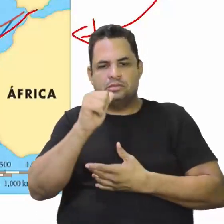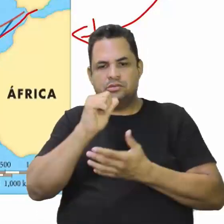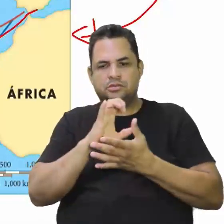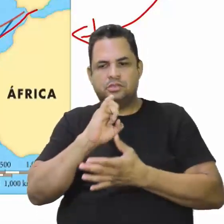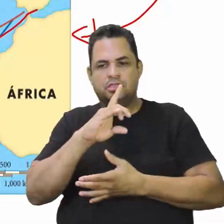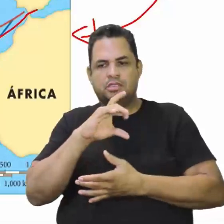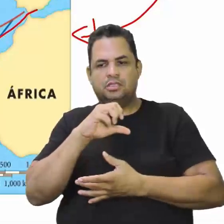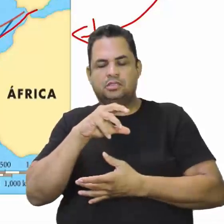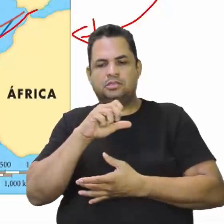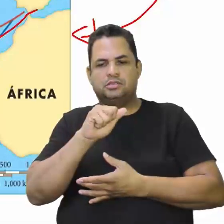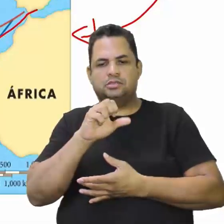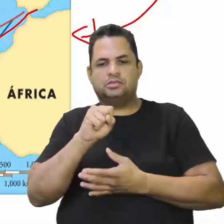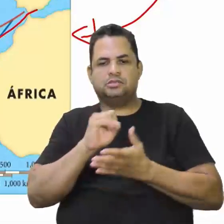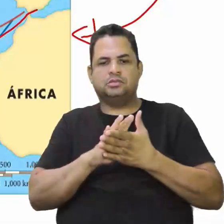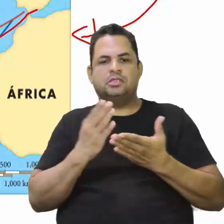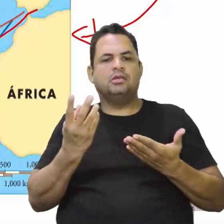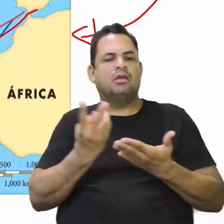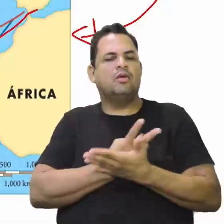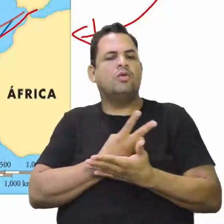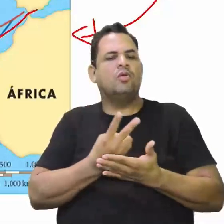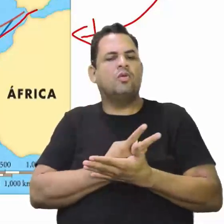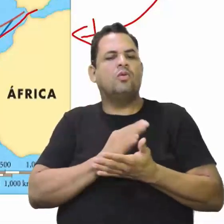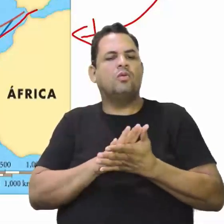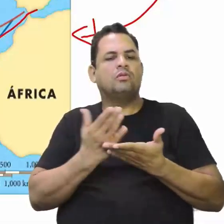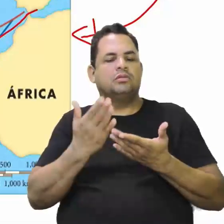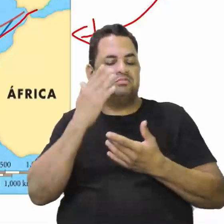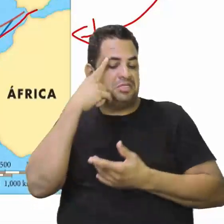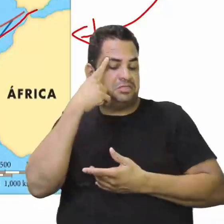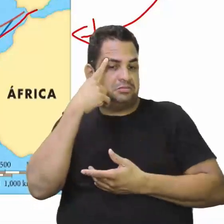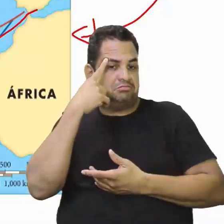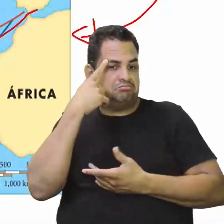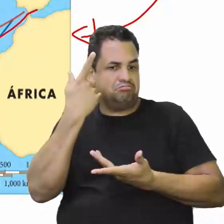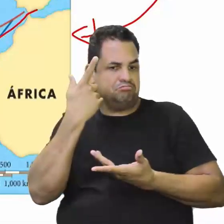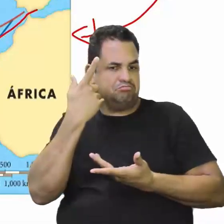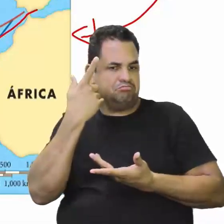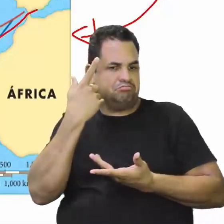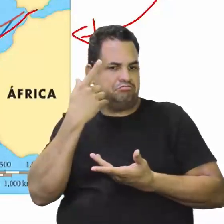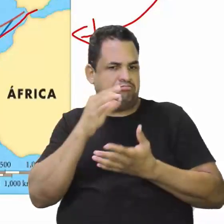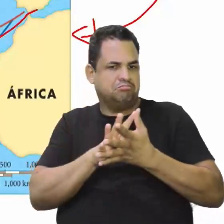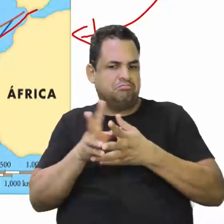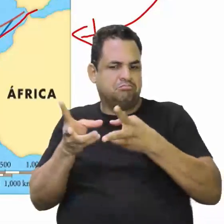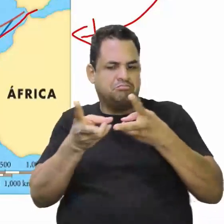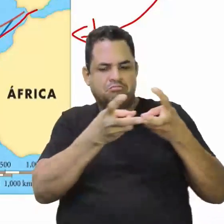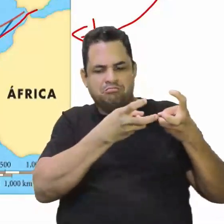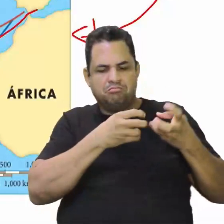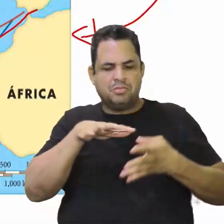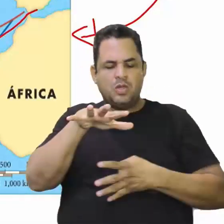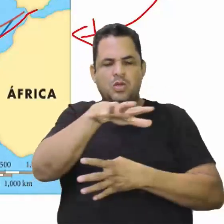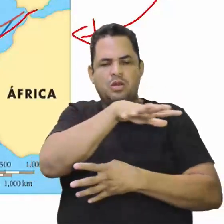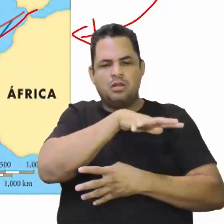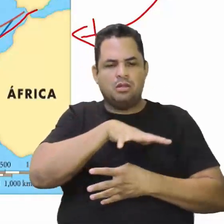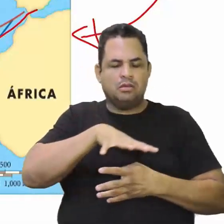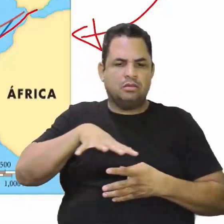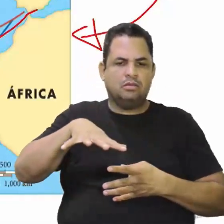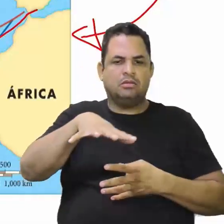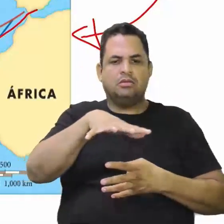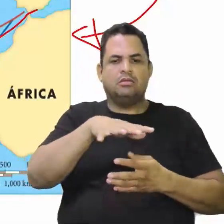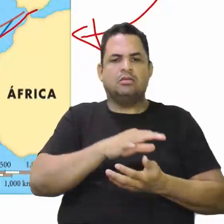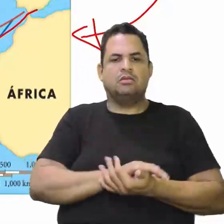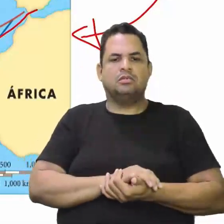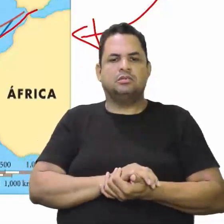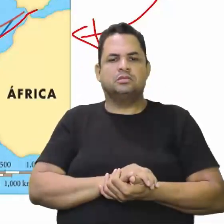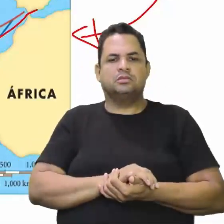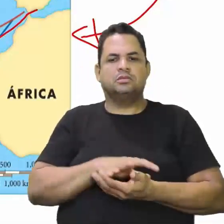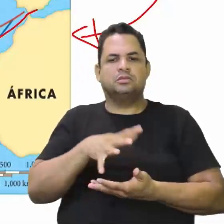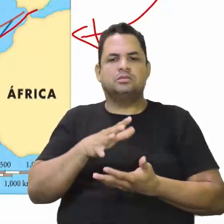Ele erroneamente, ele acha que chegou às Índias. Ele explora, a região que ele vai explorar é uma